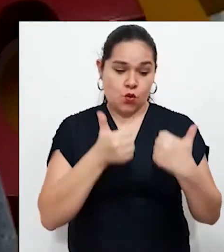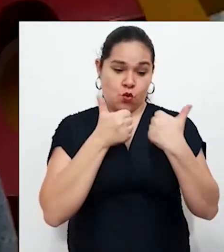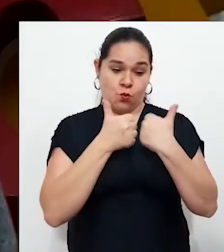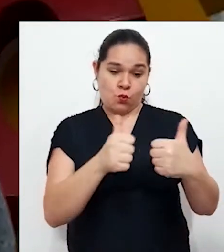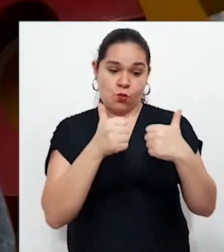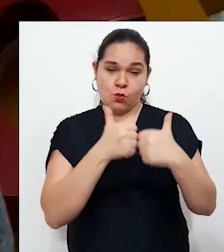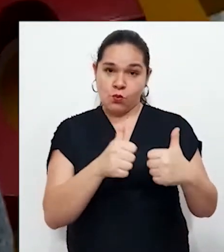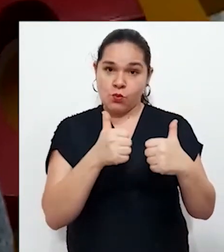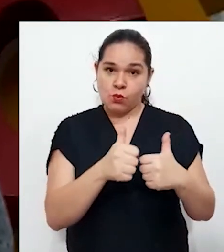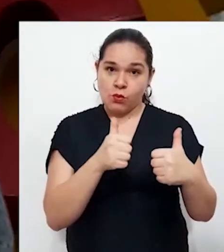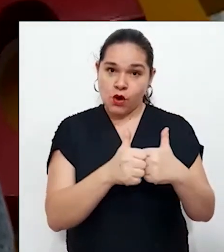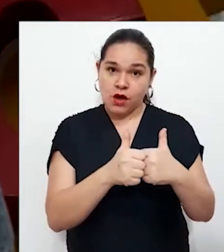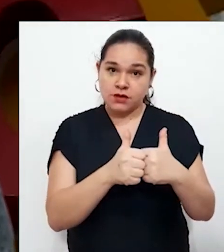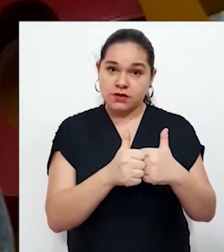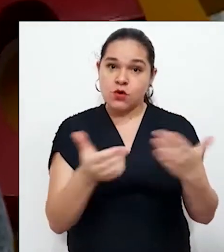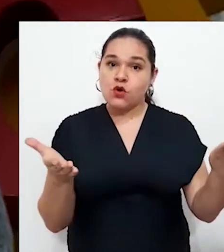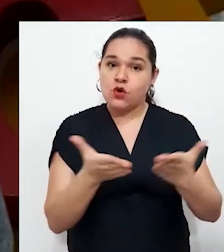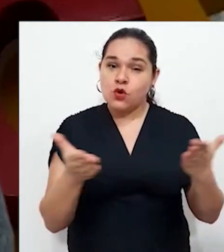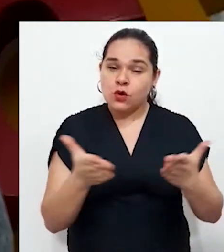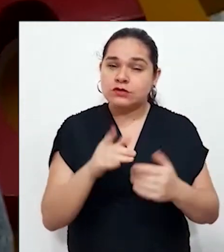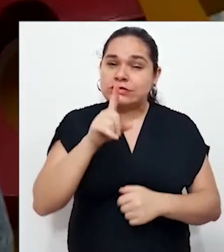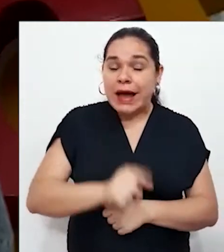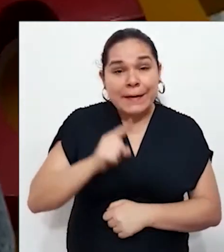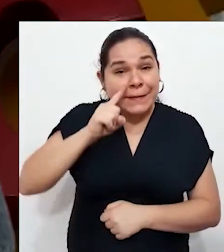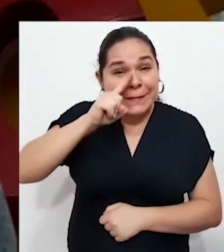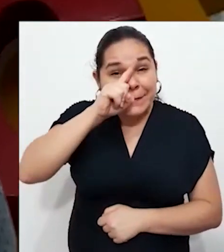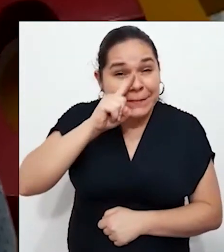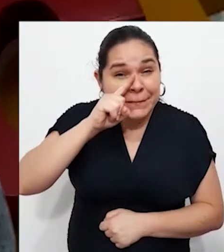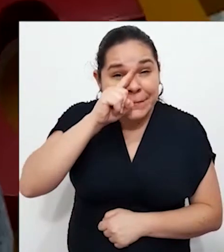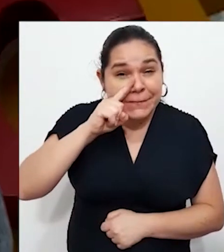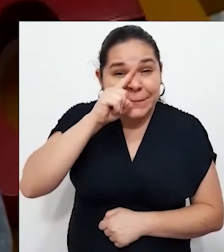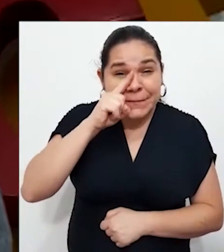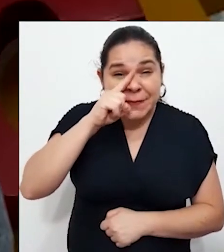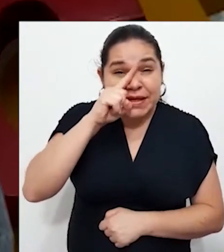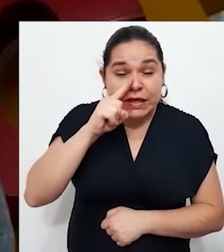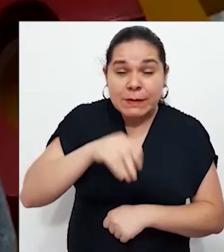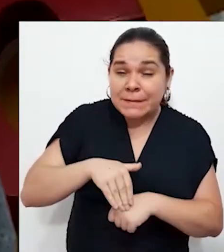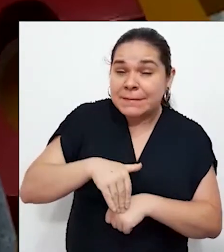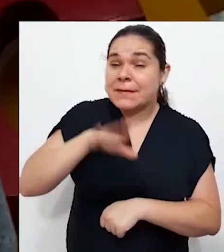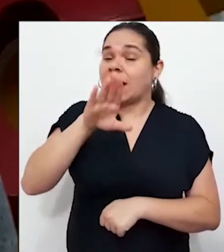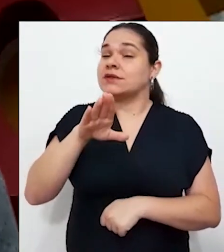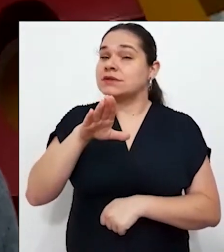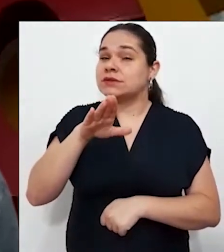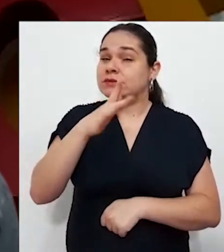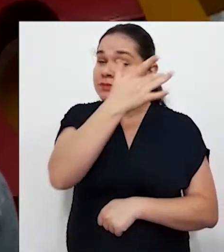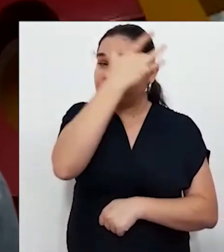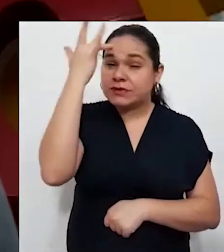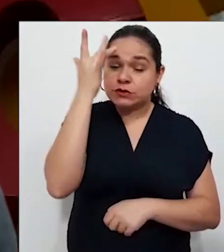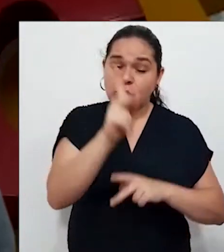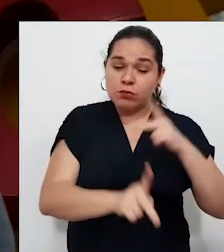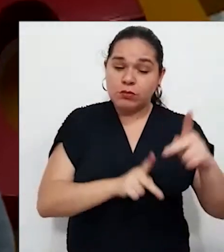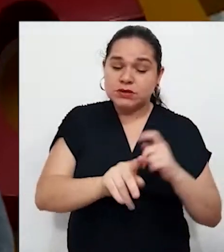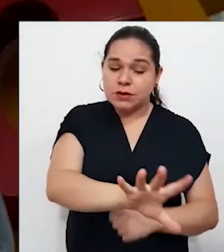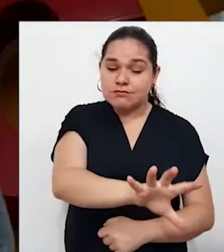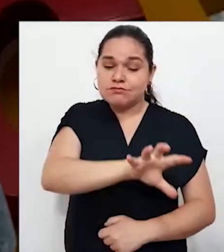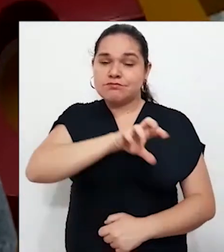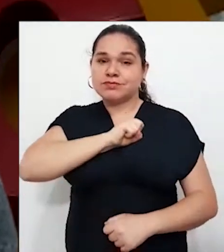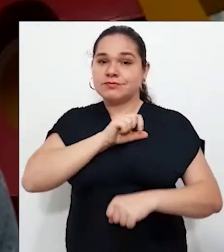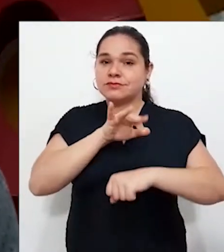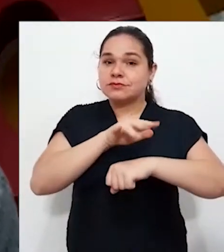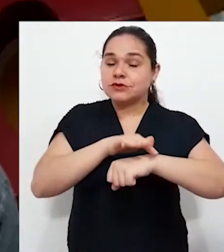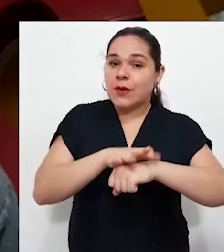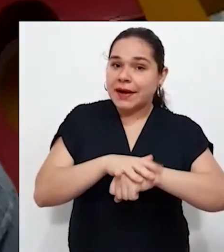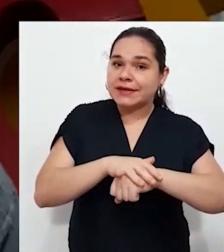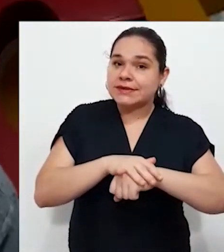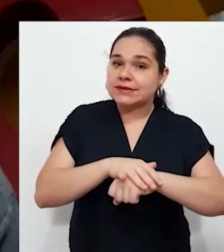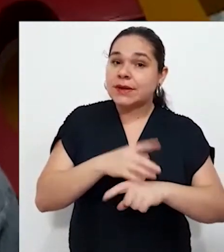grandes perigos à população em ser contaminada na sua ida para o trabalho, na sua ida